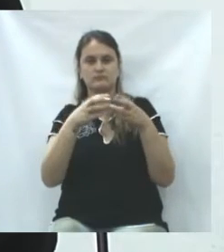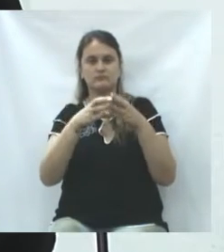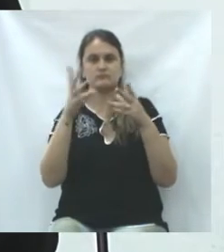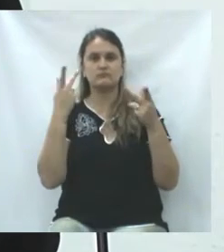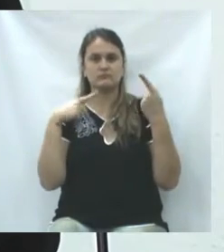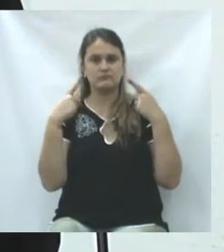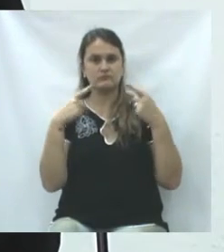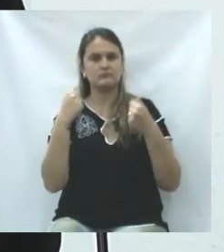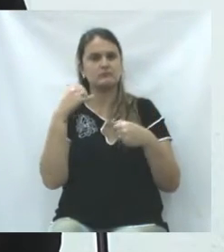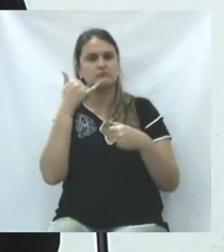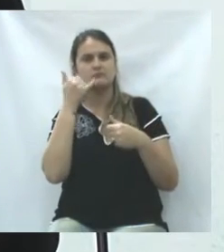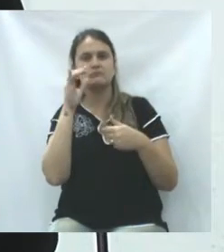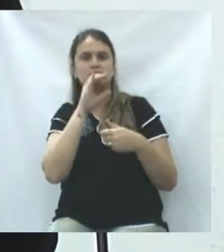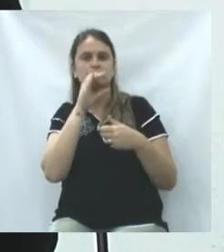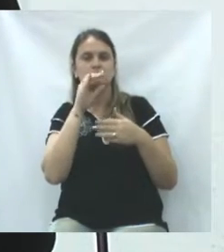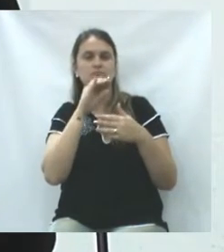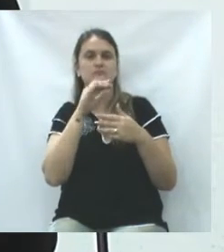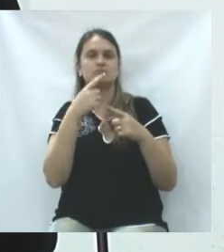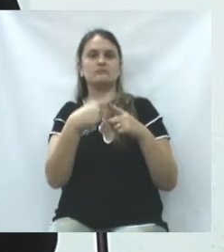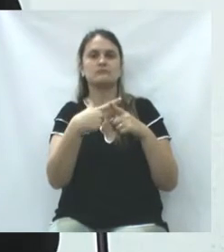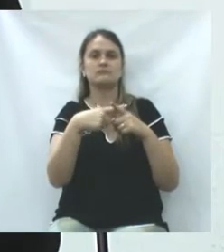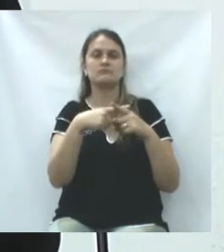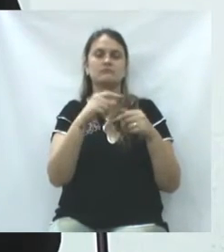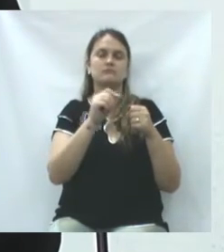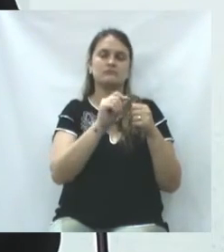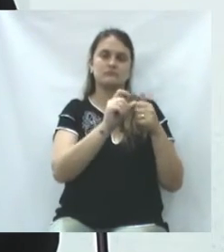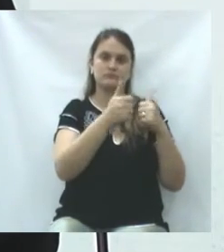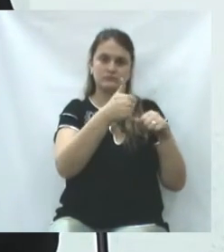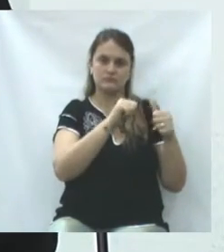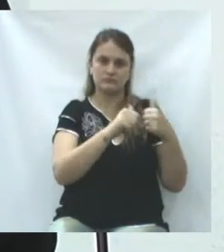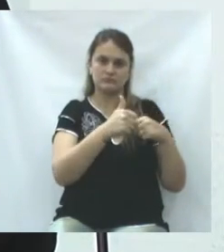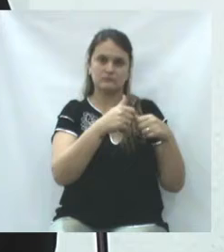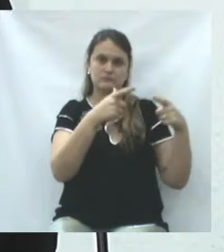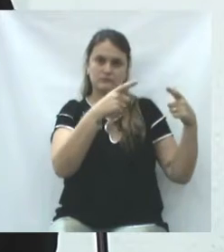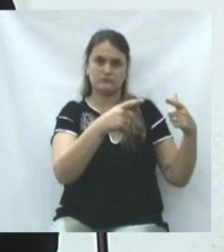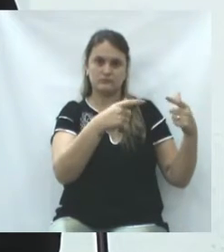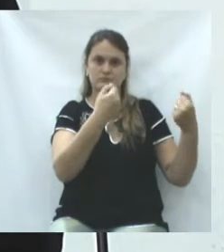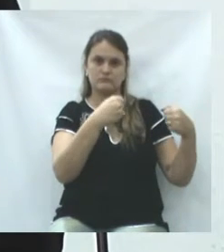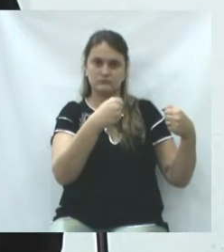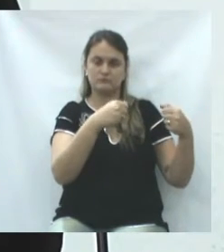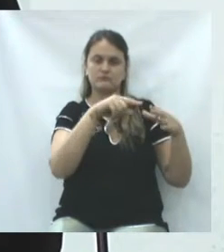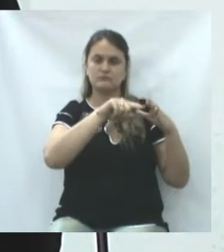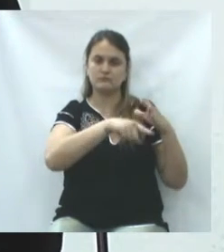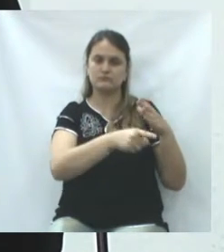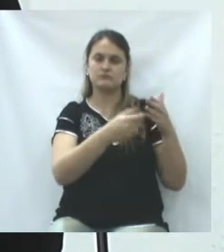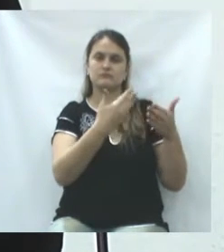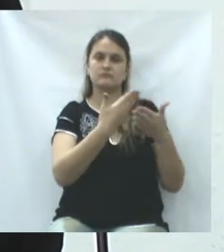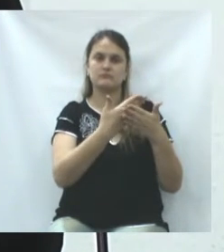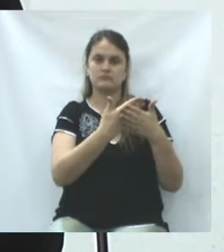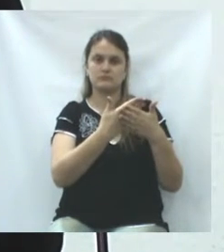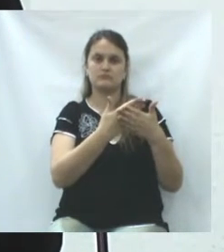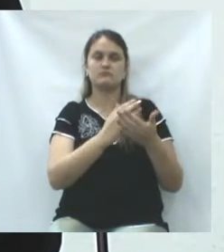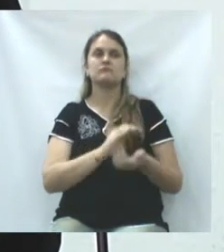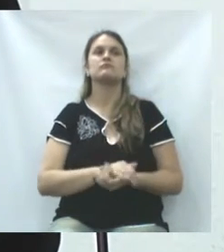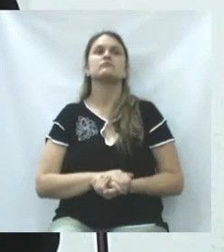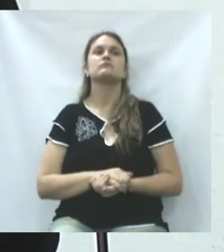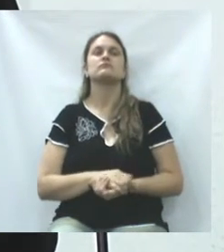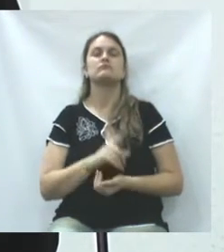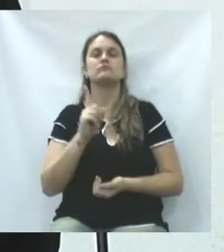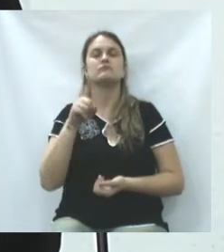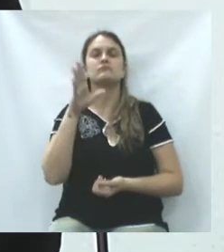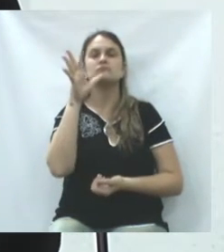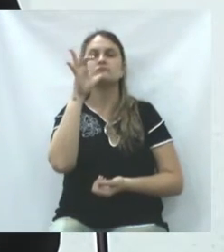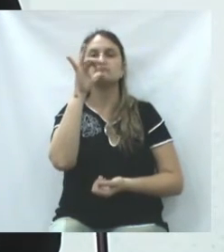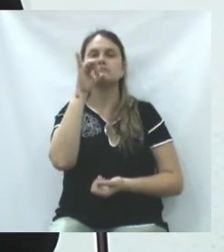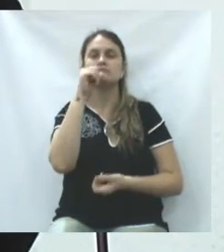sistema federal é rápido, é mais rápido que um parecer ambiental sobre uma área que precisa de um estudo completo, que